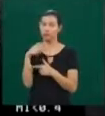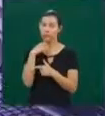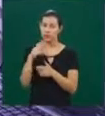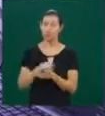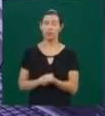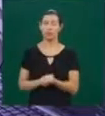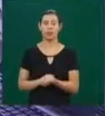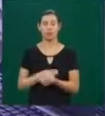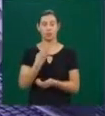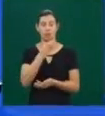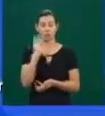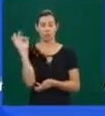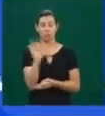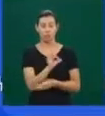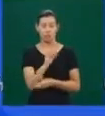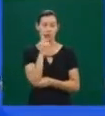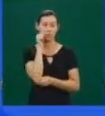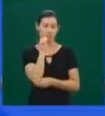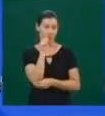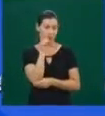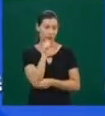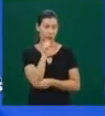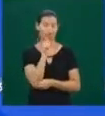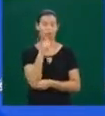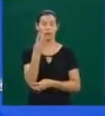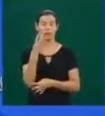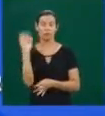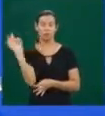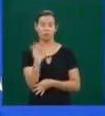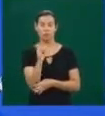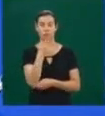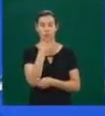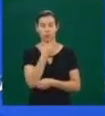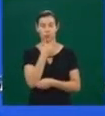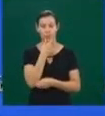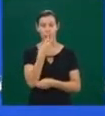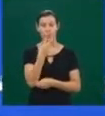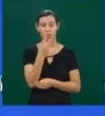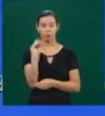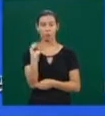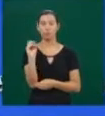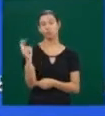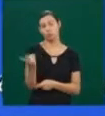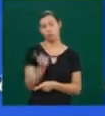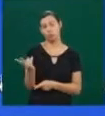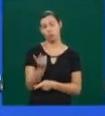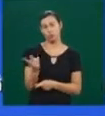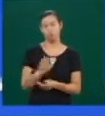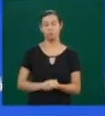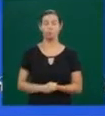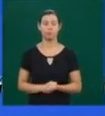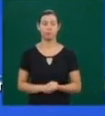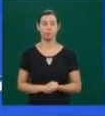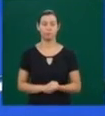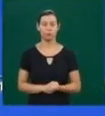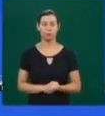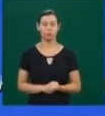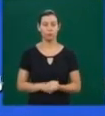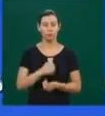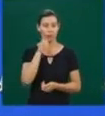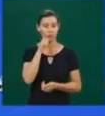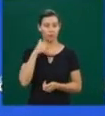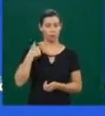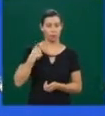casal. Nesta clínica, das mulheres com menos de 30 anos que fizeram a reprodução assistida, 66% conseguiram